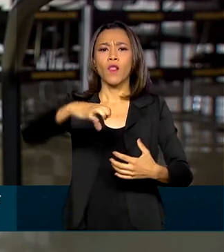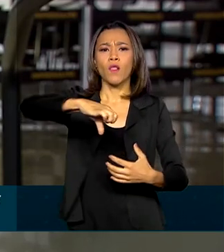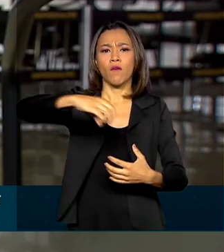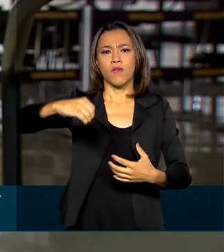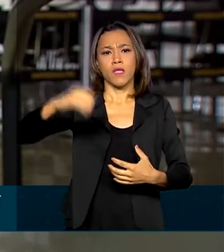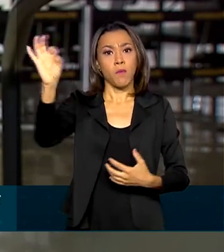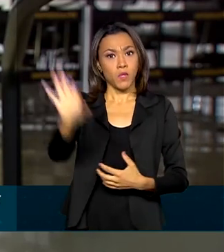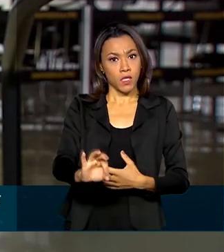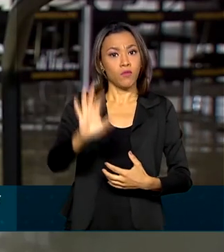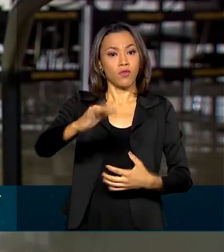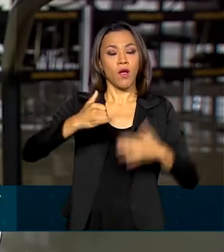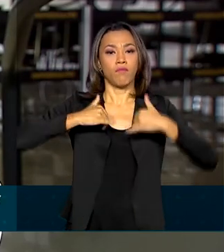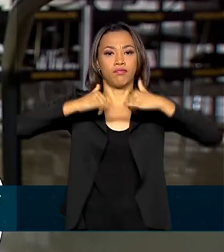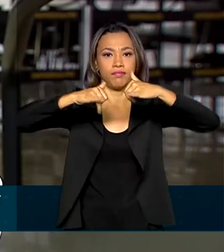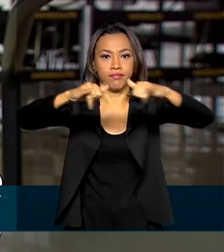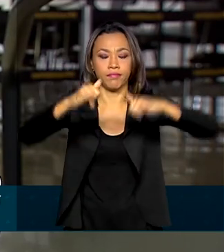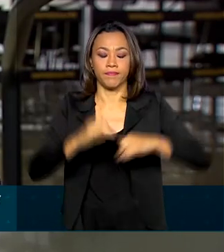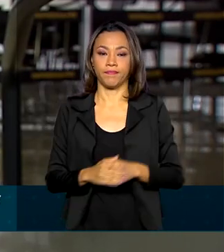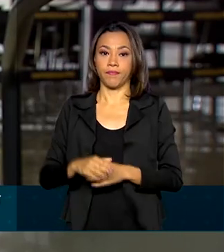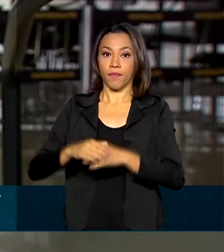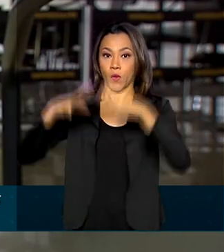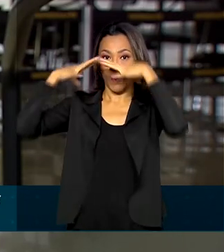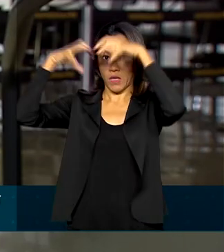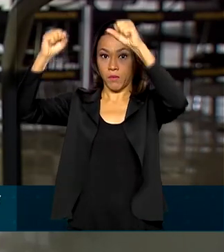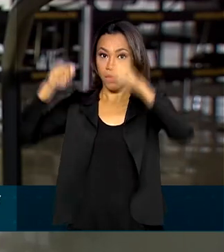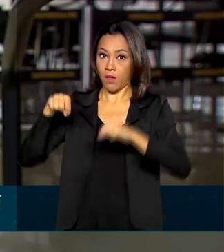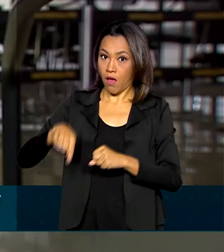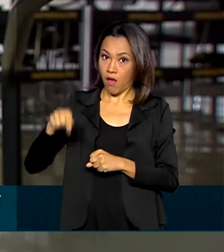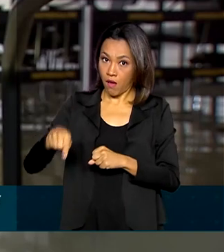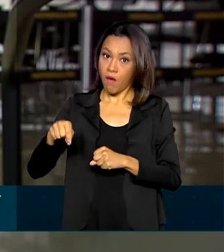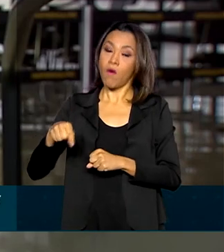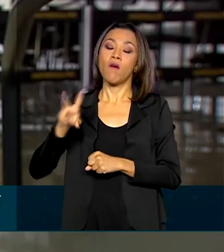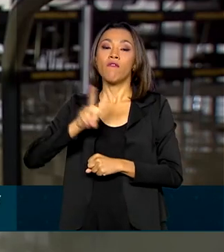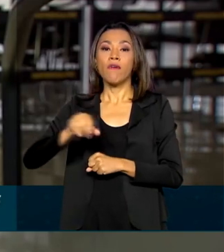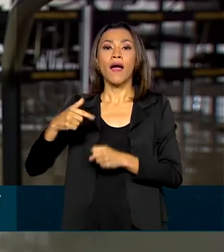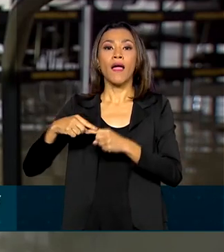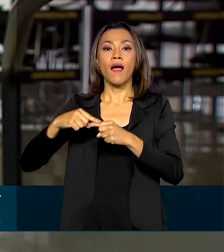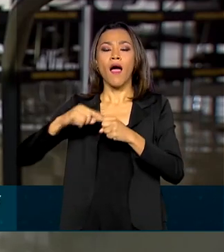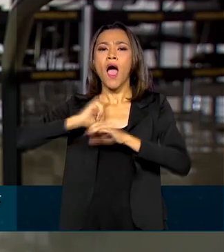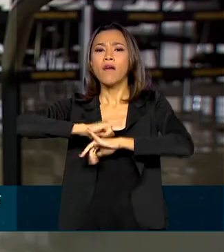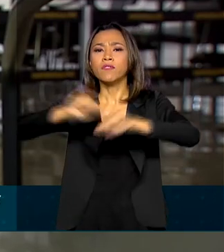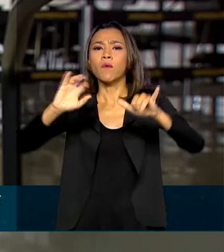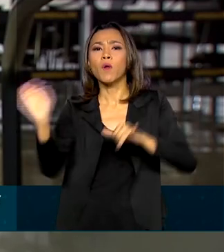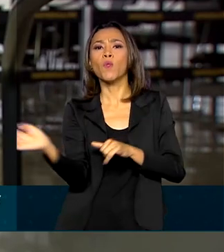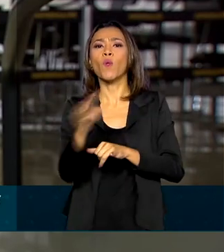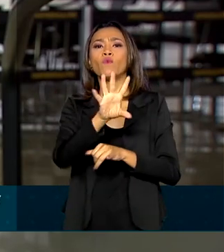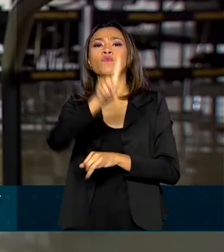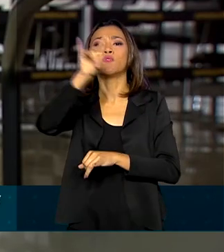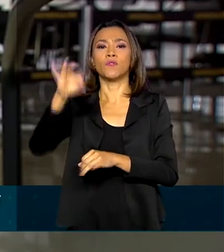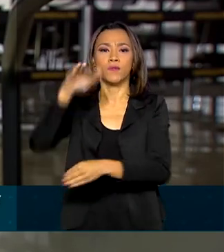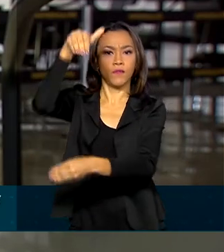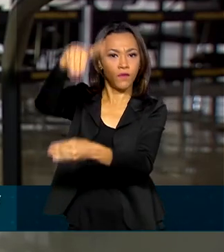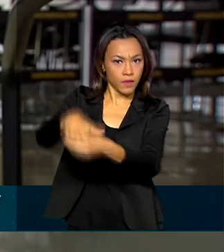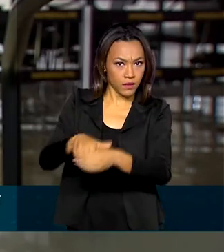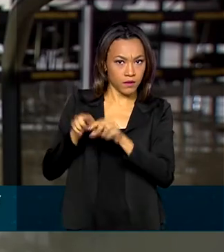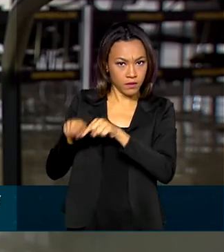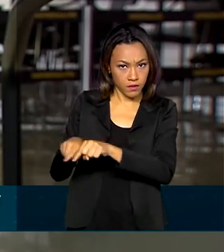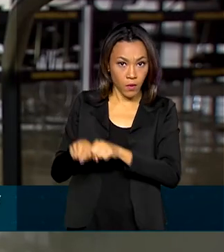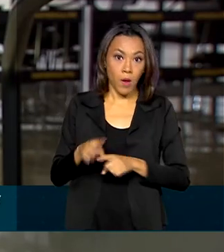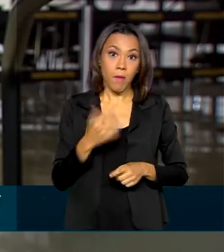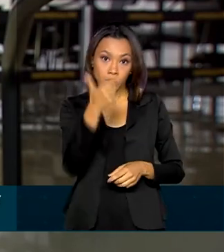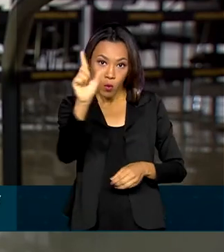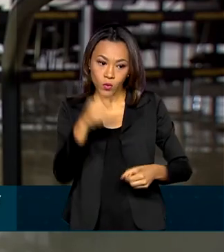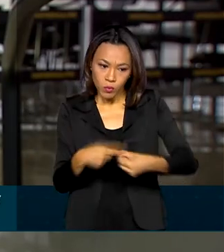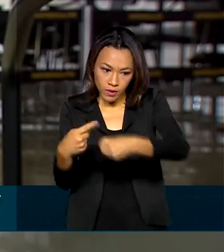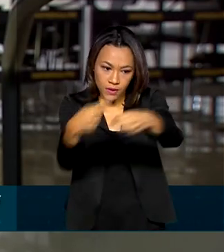O TSE vai divulgar uma nova data para as eleições municipais em Macapá. Mas nos outros municípios do Amapá,